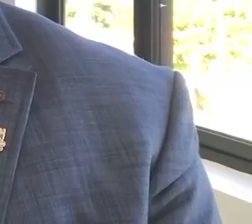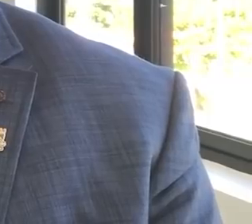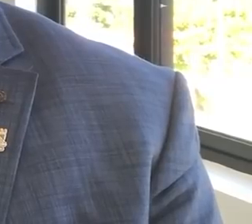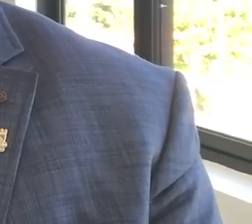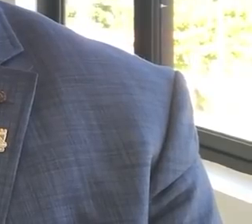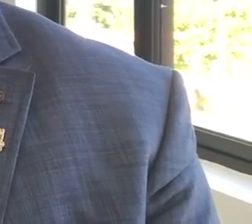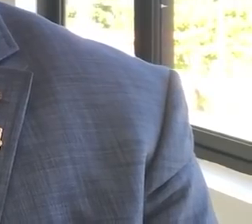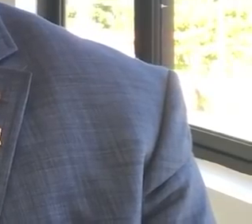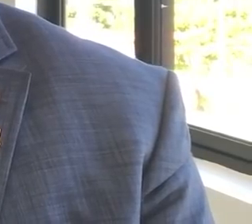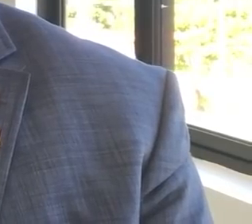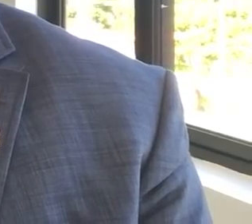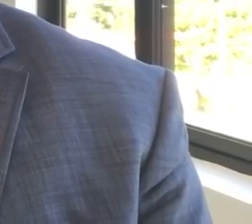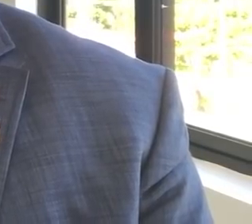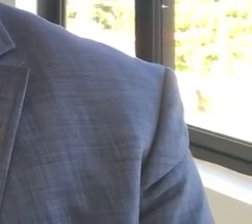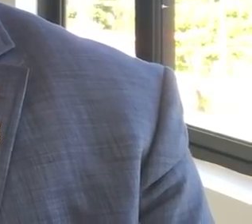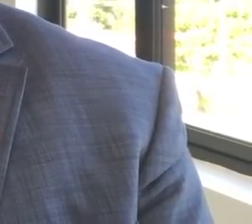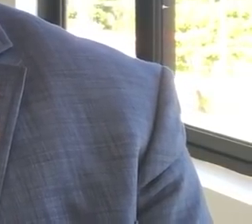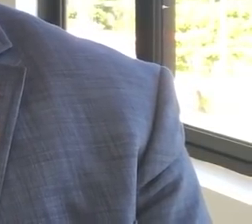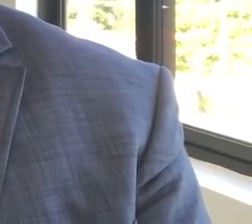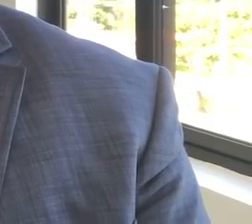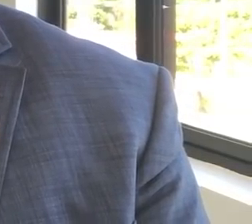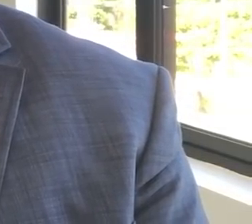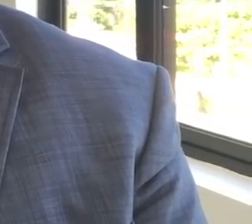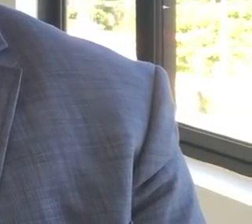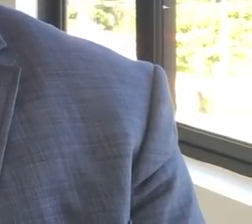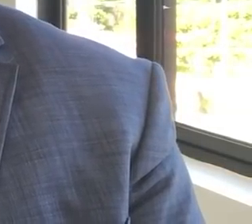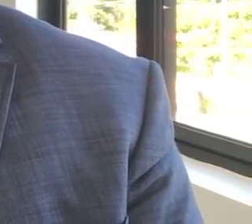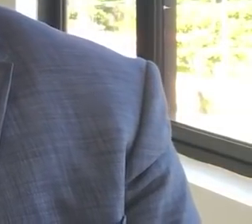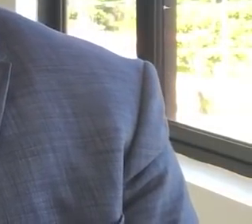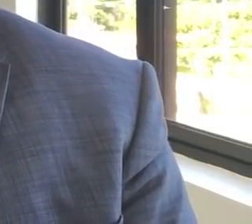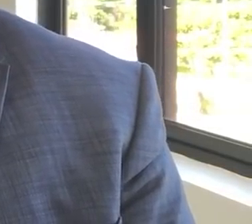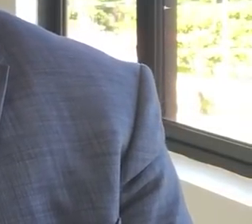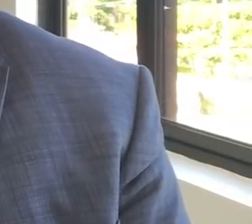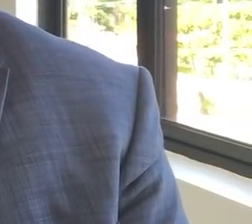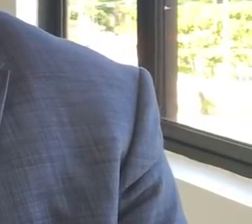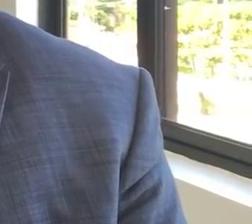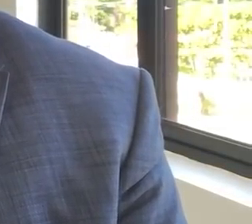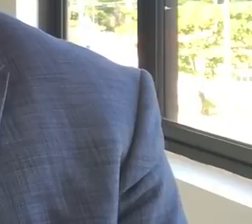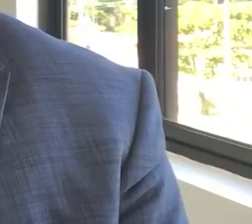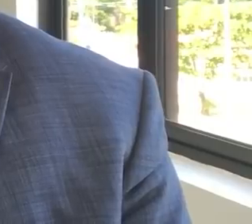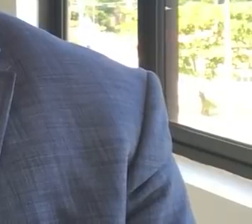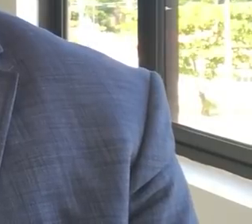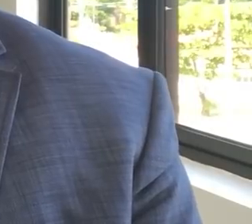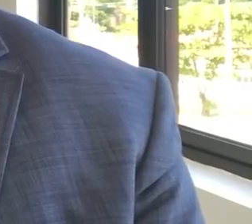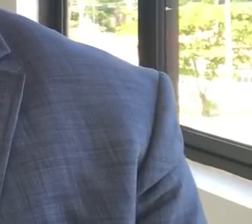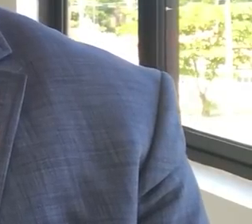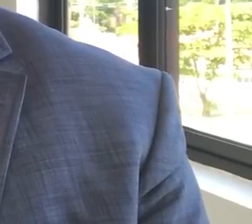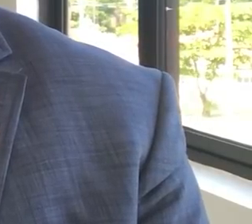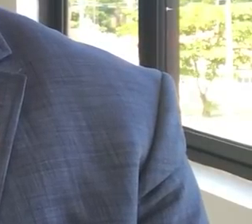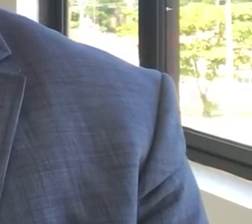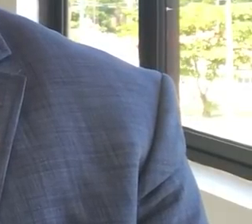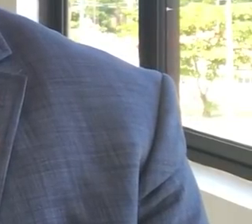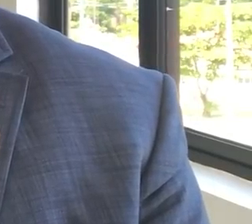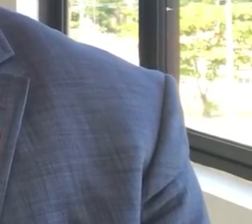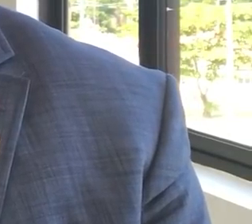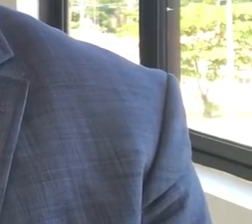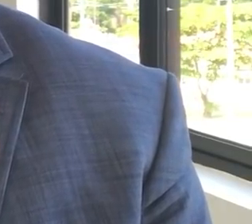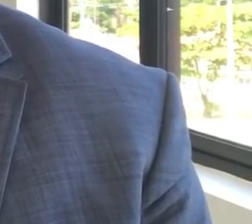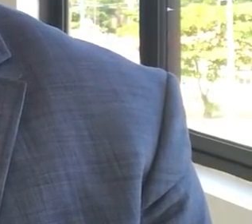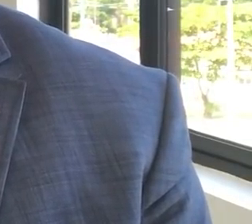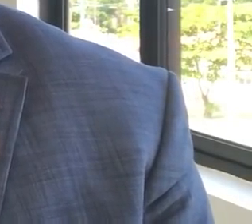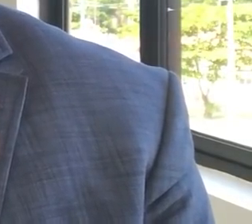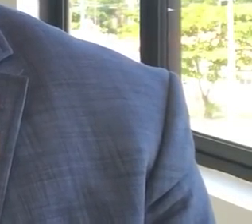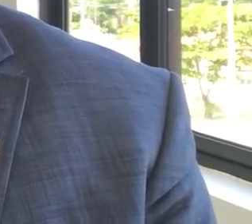que oferece o seu melhor para a educação e a ciência brasileira. Reiteramos nossa honra e nosso orgulho de fazer parte deste grande